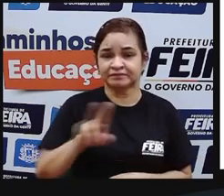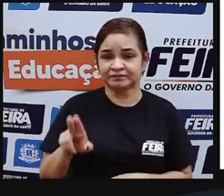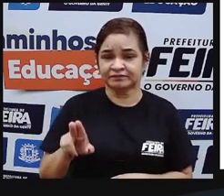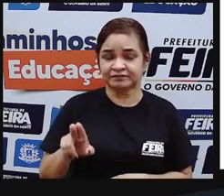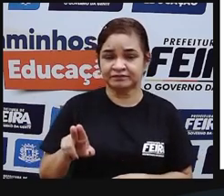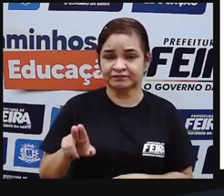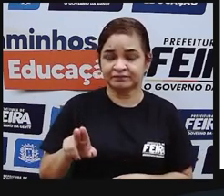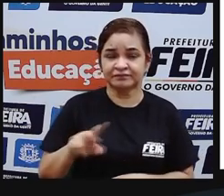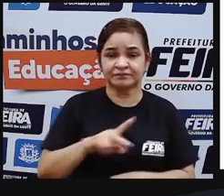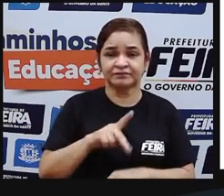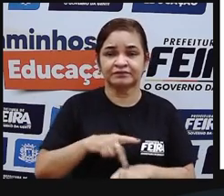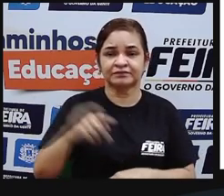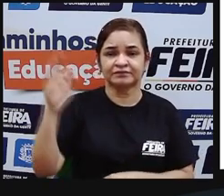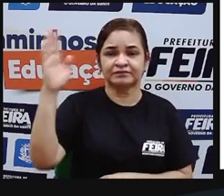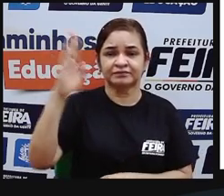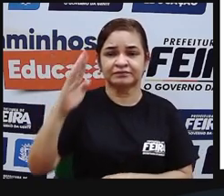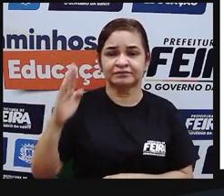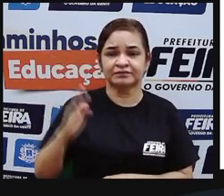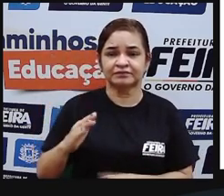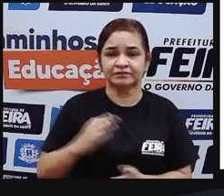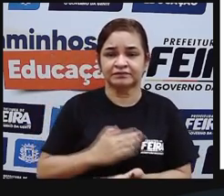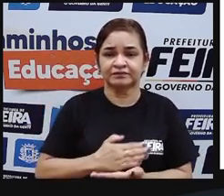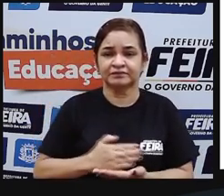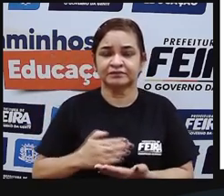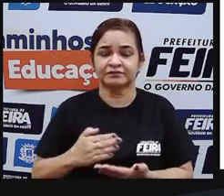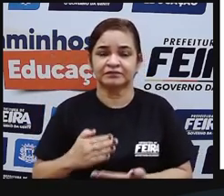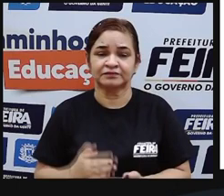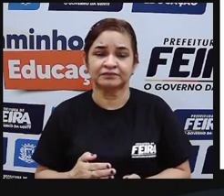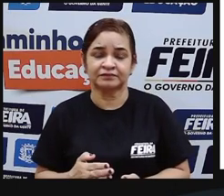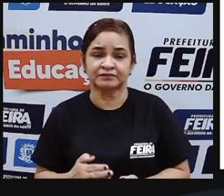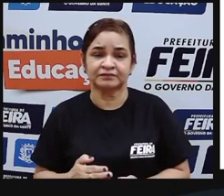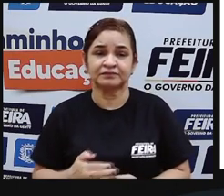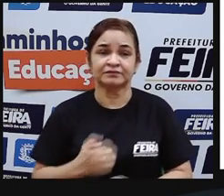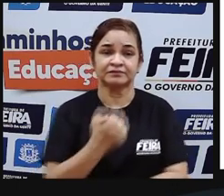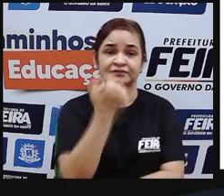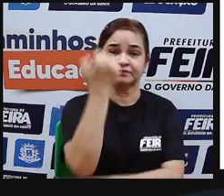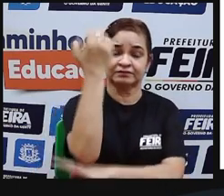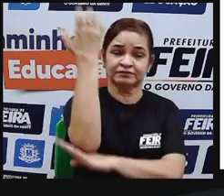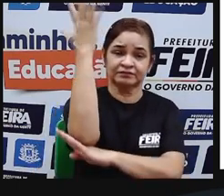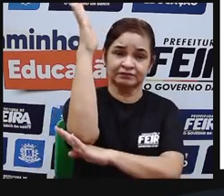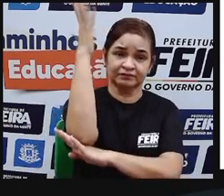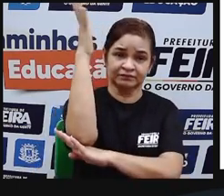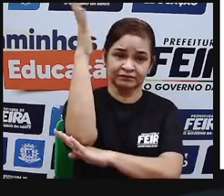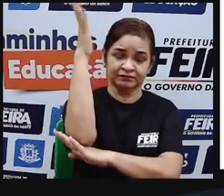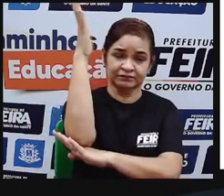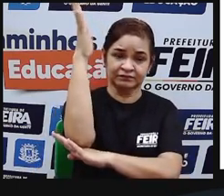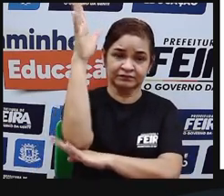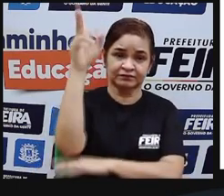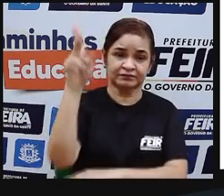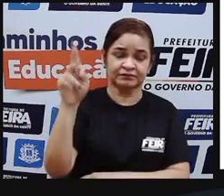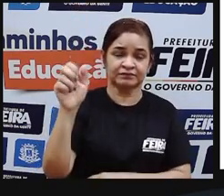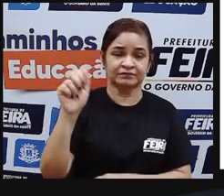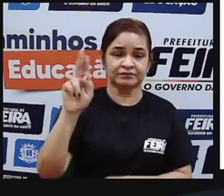que vem da planta pau-brasil de onde saía um corante vermelho muito